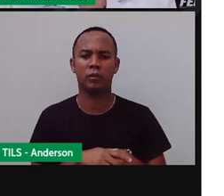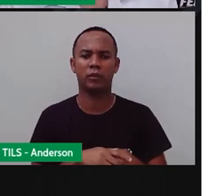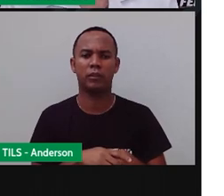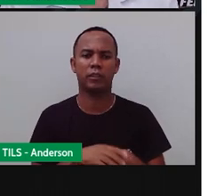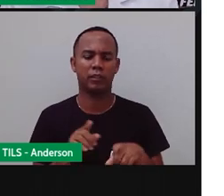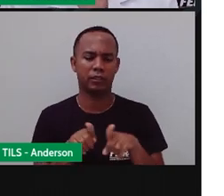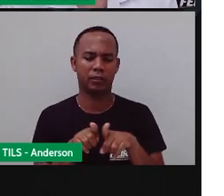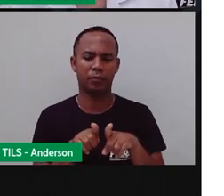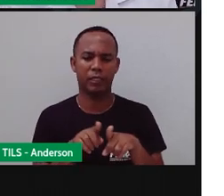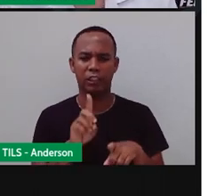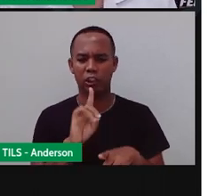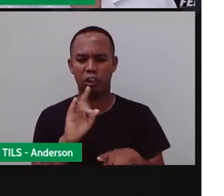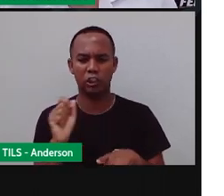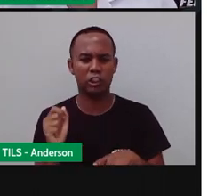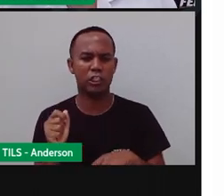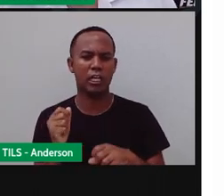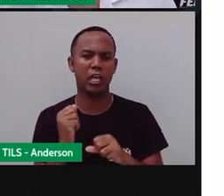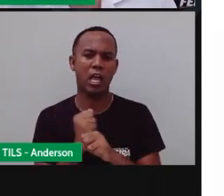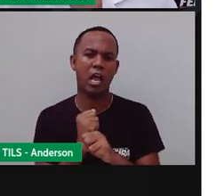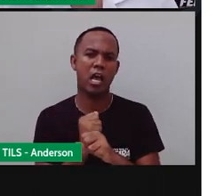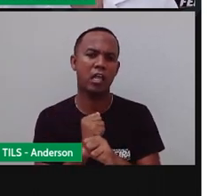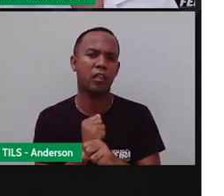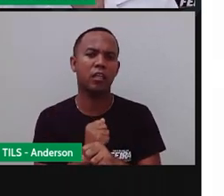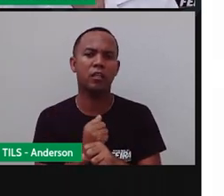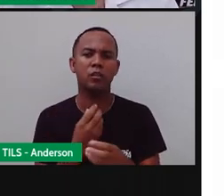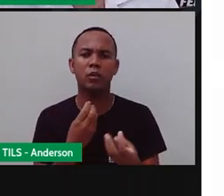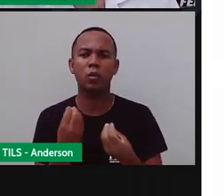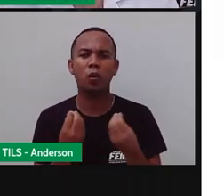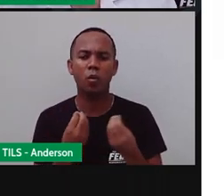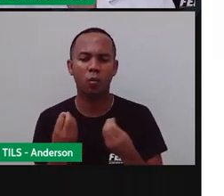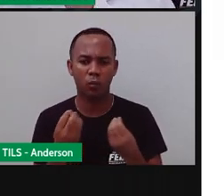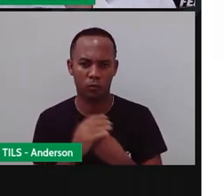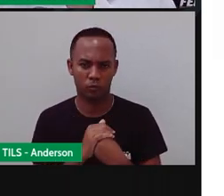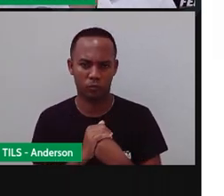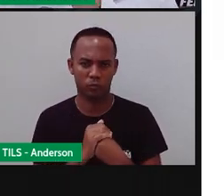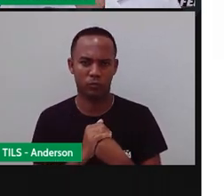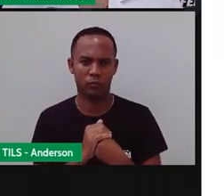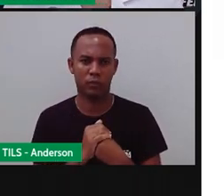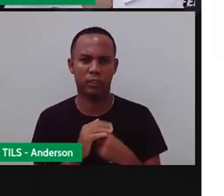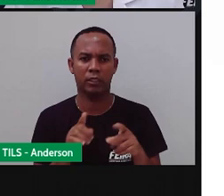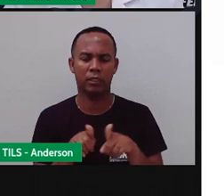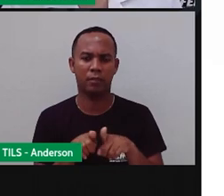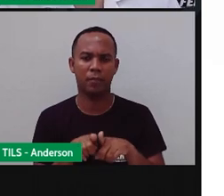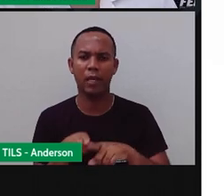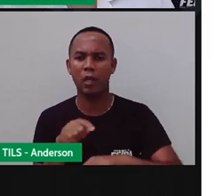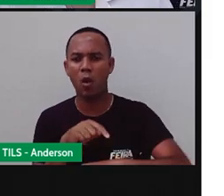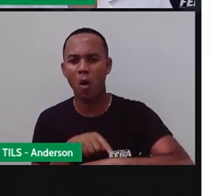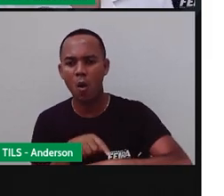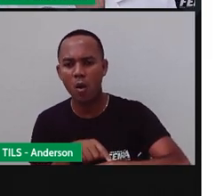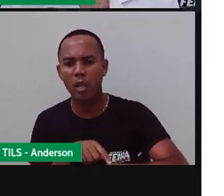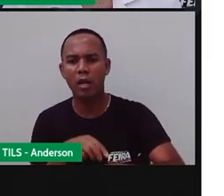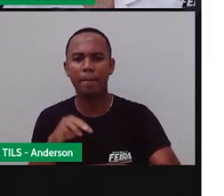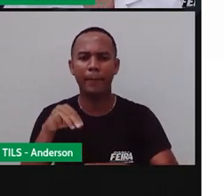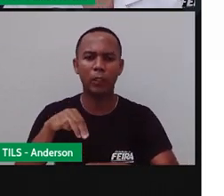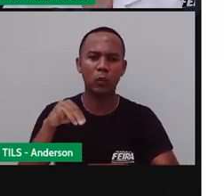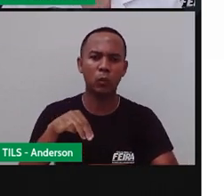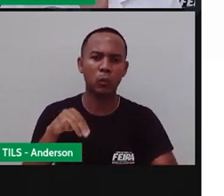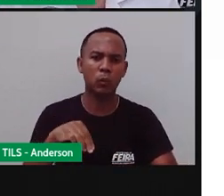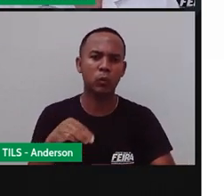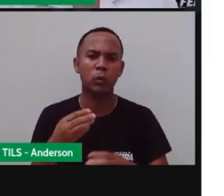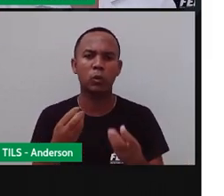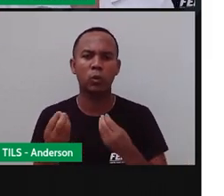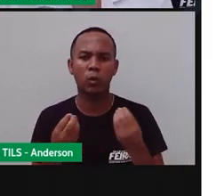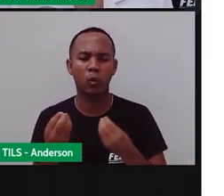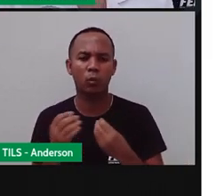os dias em relação ao ano, com base no calendário. Controlamos as horas, os minutos e os segundos, né?